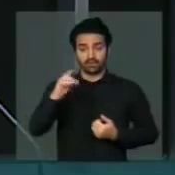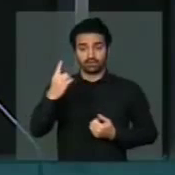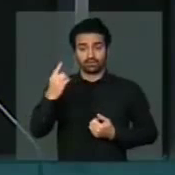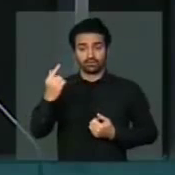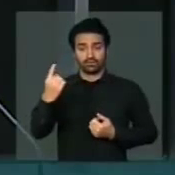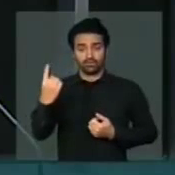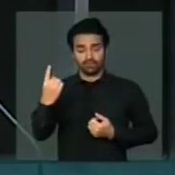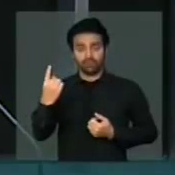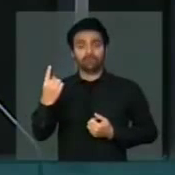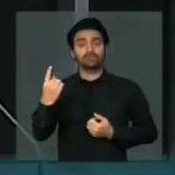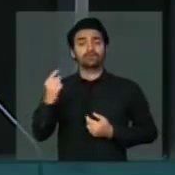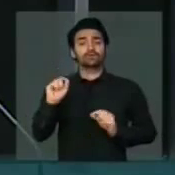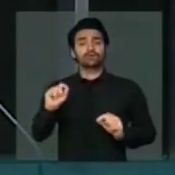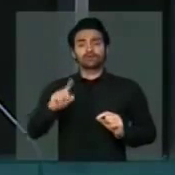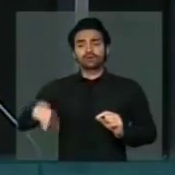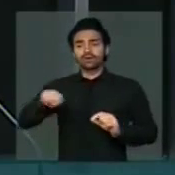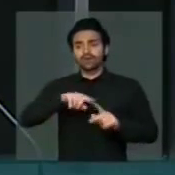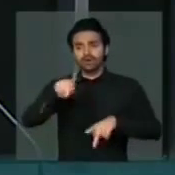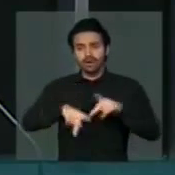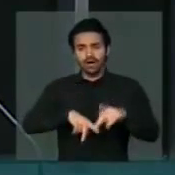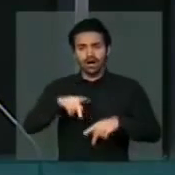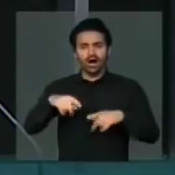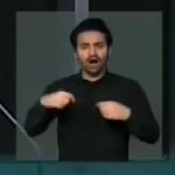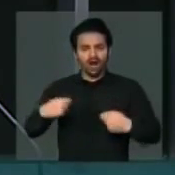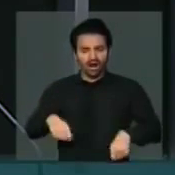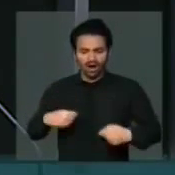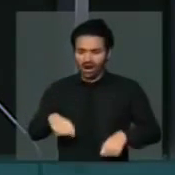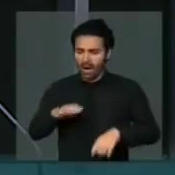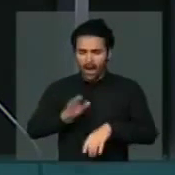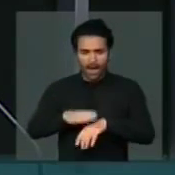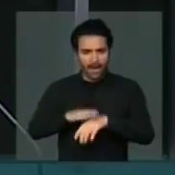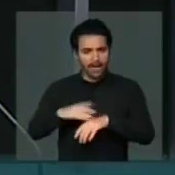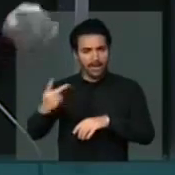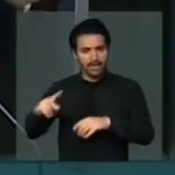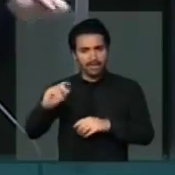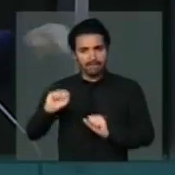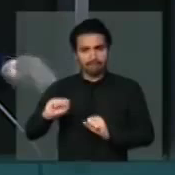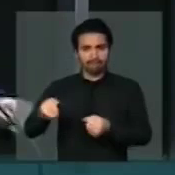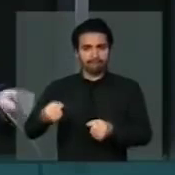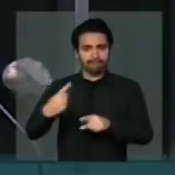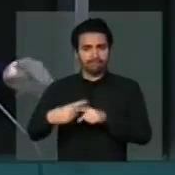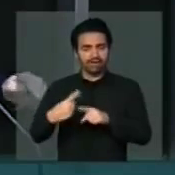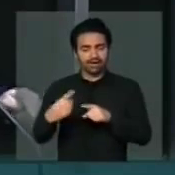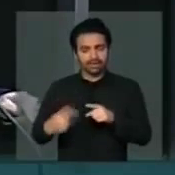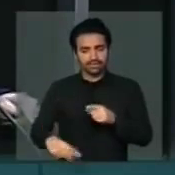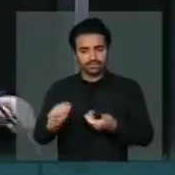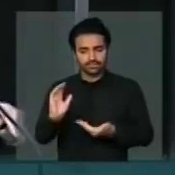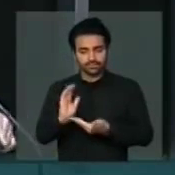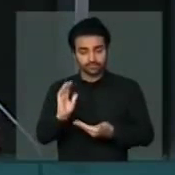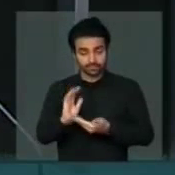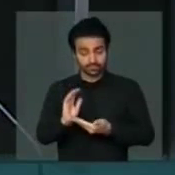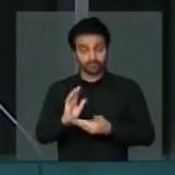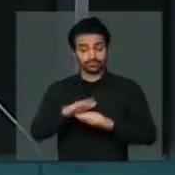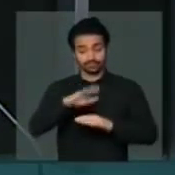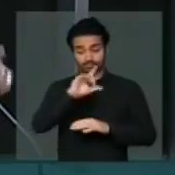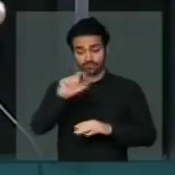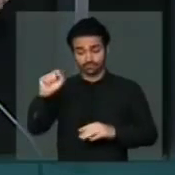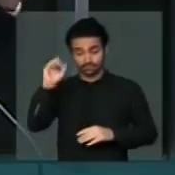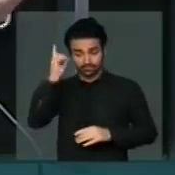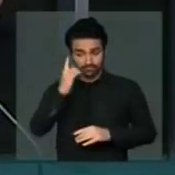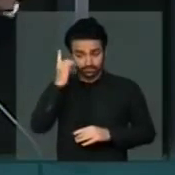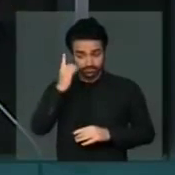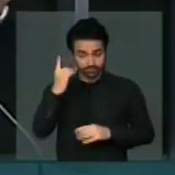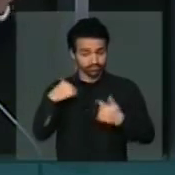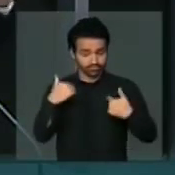o recado foi que a população se vire, que a população que se defenda, porque essa casa e mais de 100 parlamentares